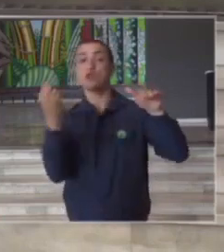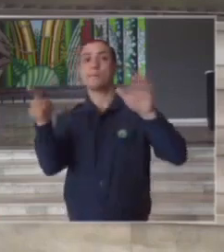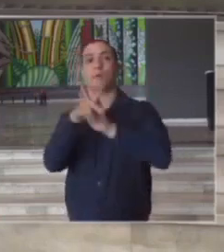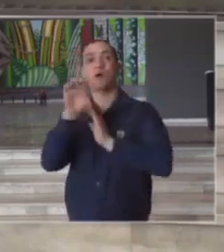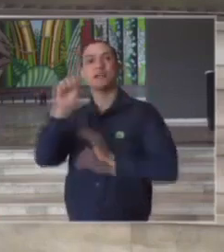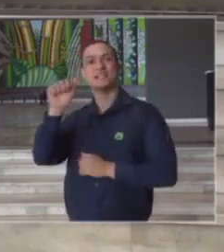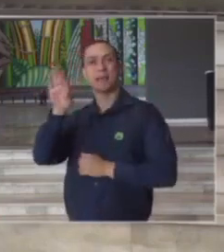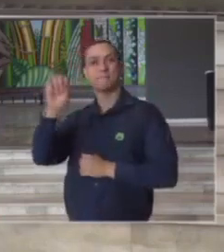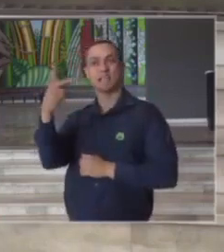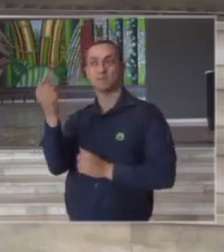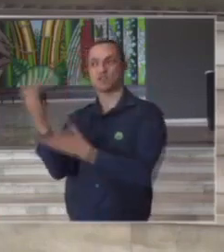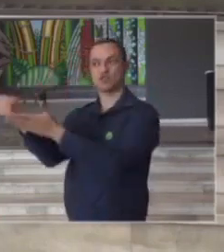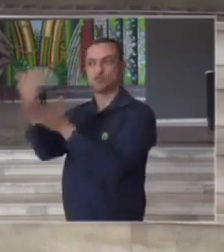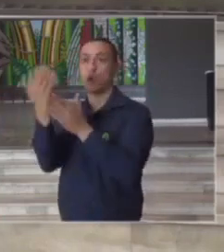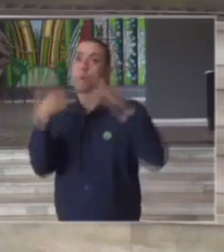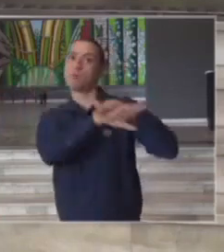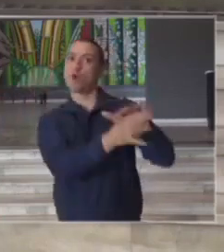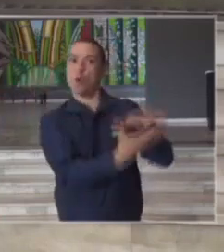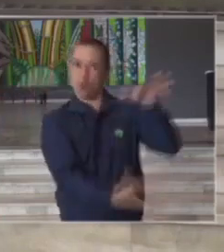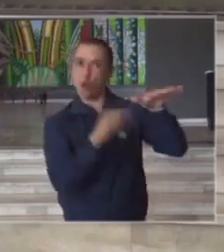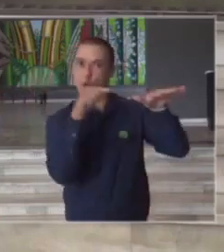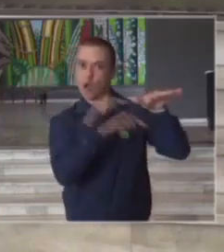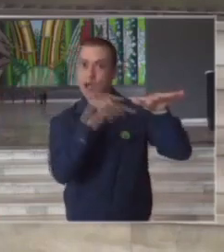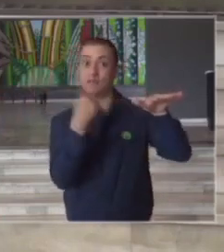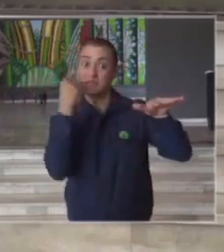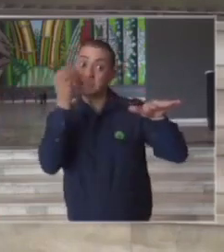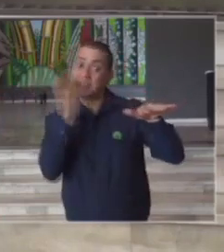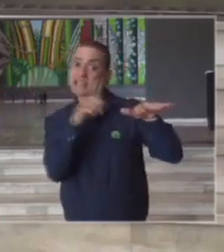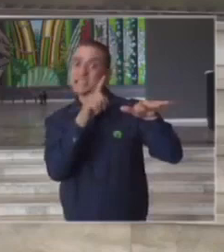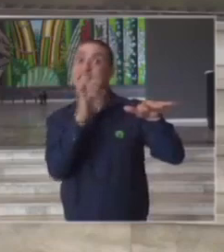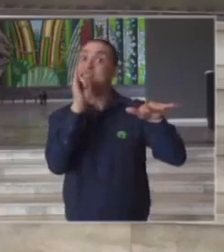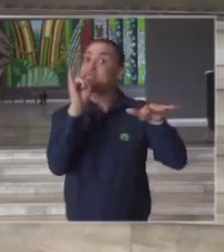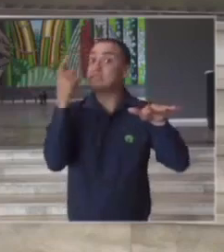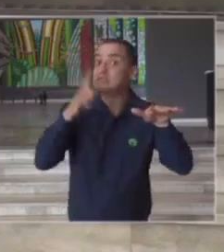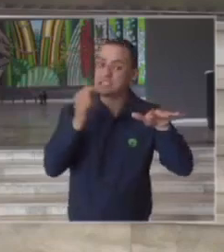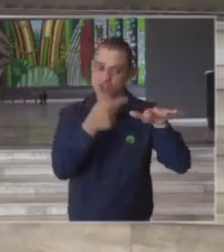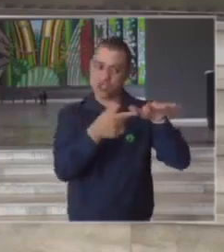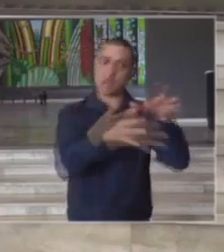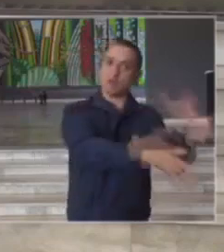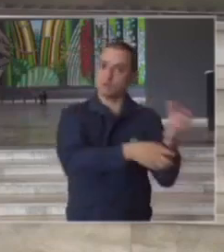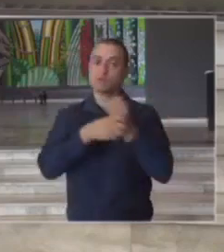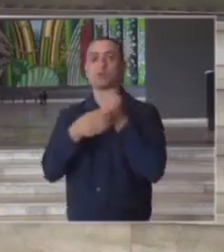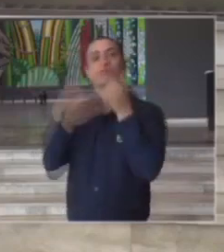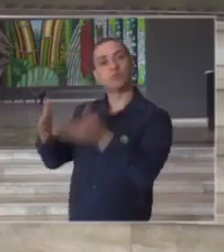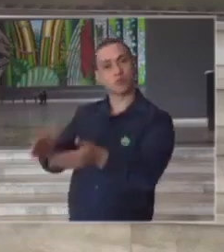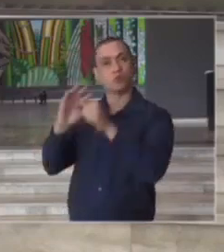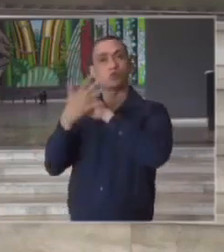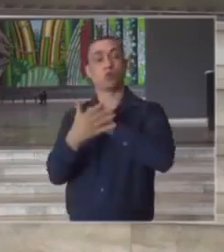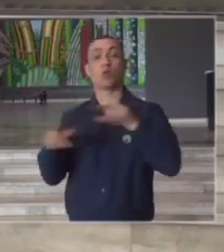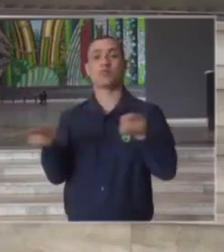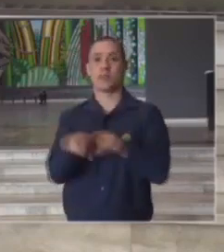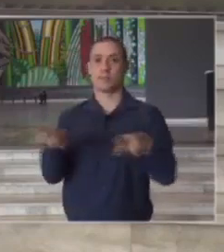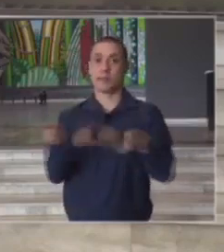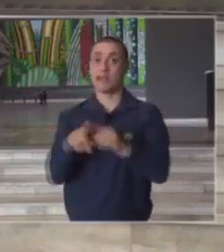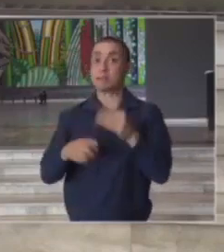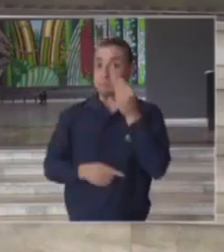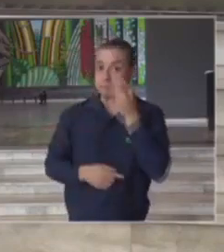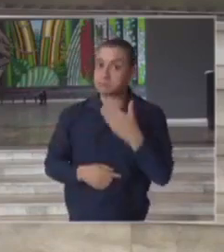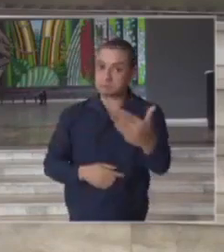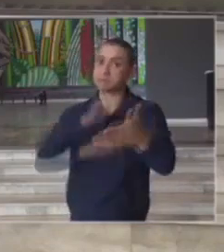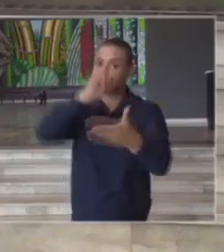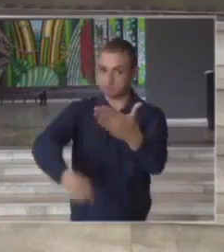da Sabesp aqui na cidade de São Paulo para também se for o caso utilizar esses recursos no combate ao